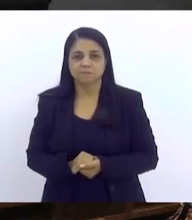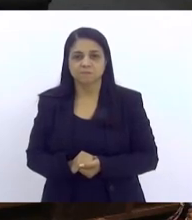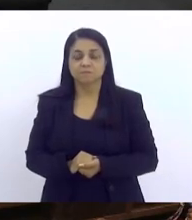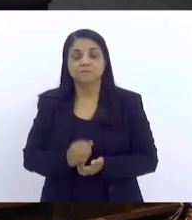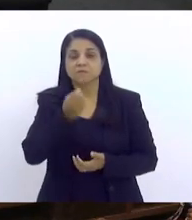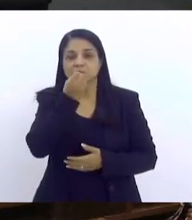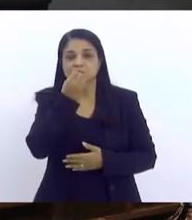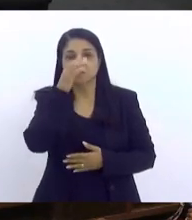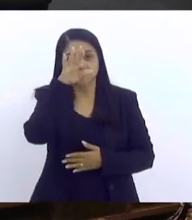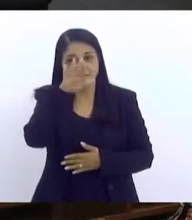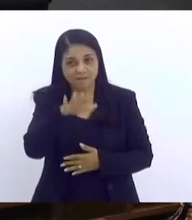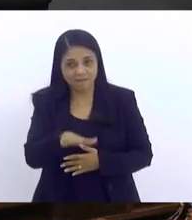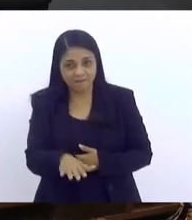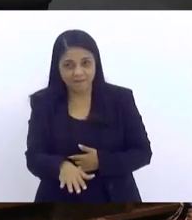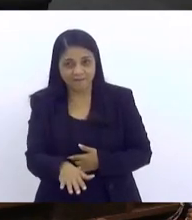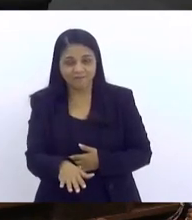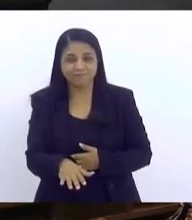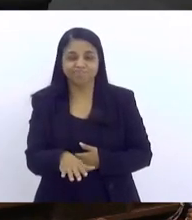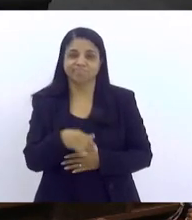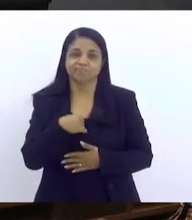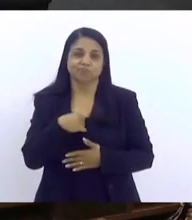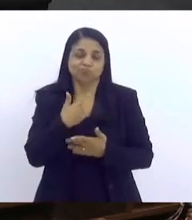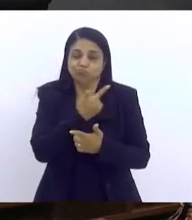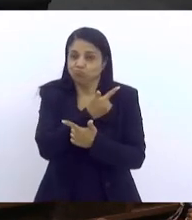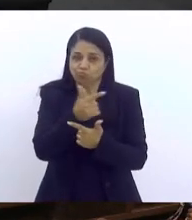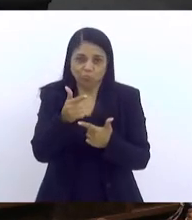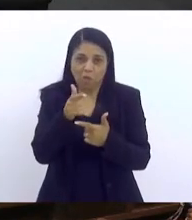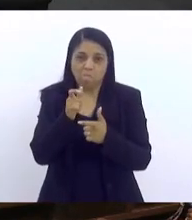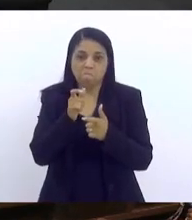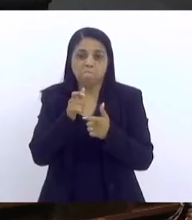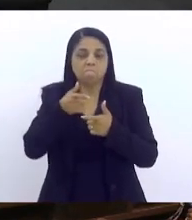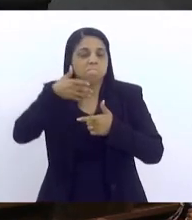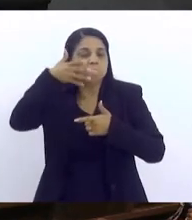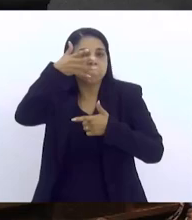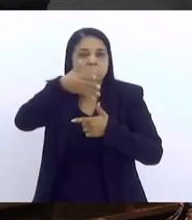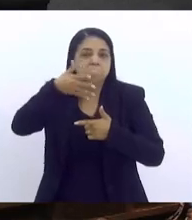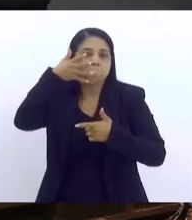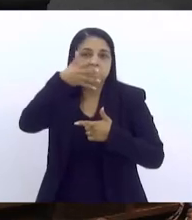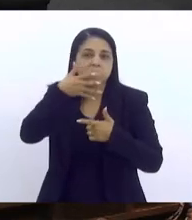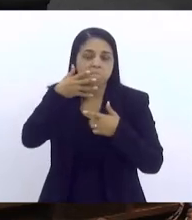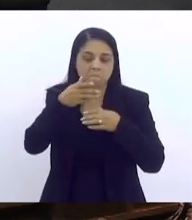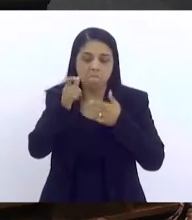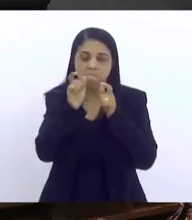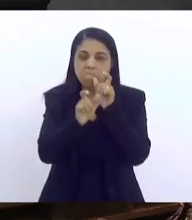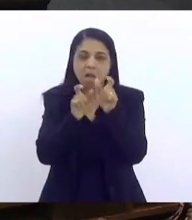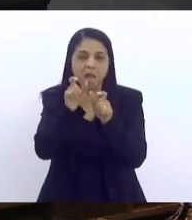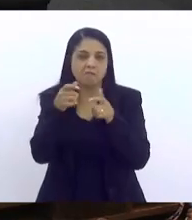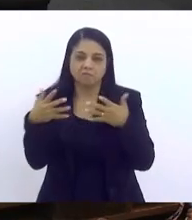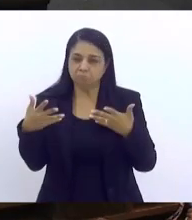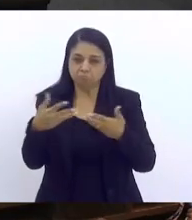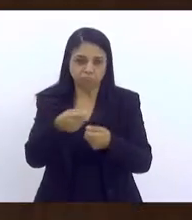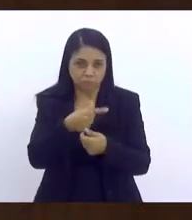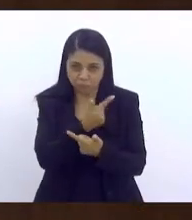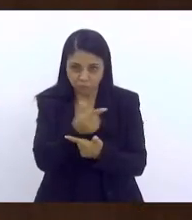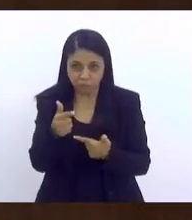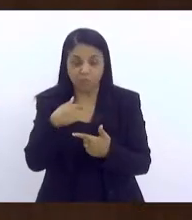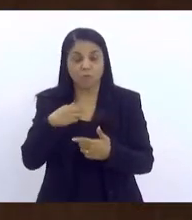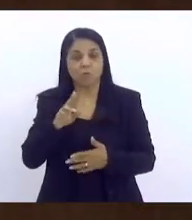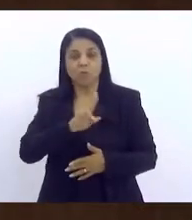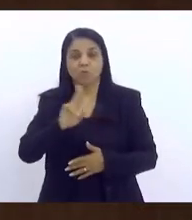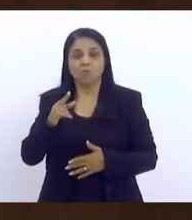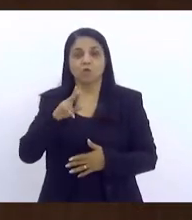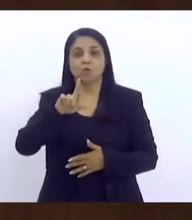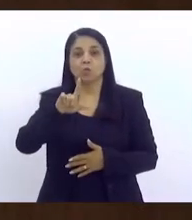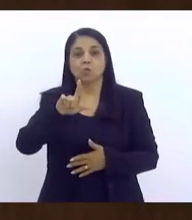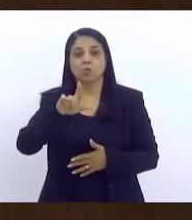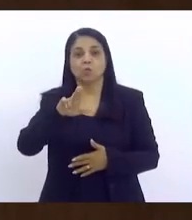Boa tarde. Eu não tenho palavras bonitas para falar, não, mas vou tentar falar aqui. Diz o seu nome para a gente, por favor. Helena. Umas